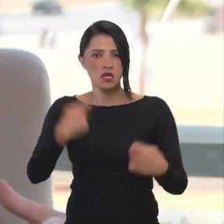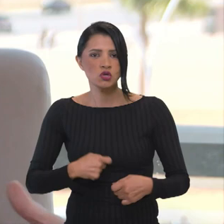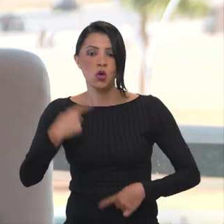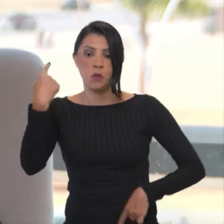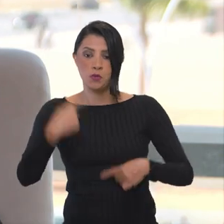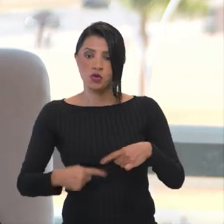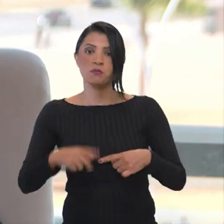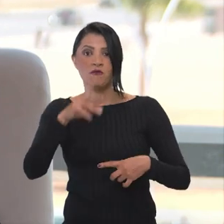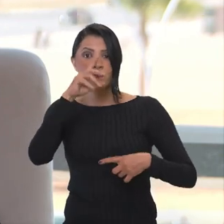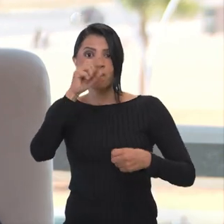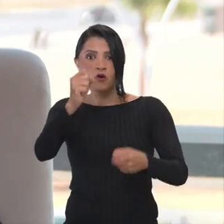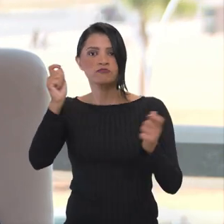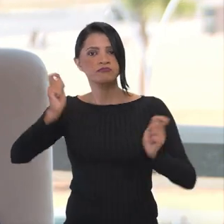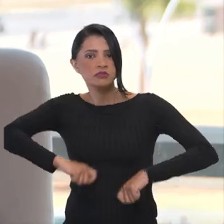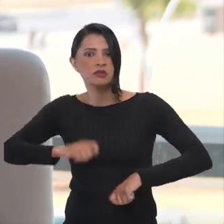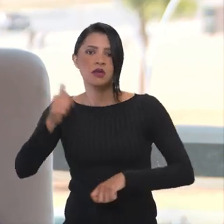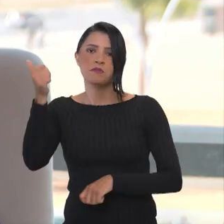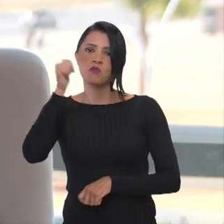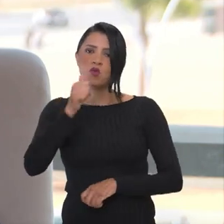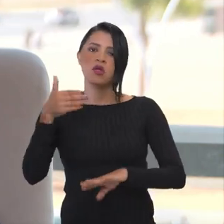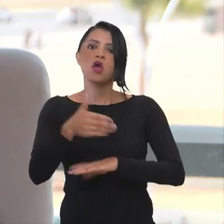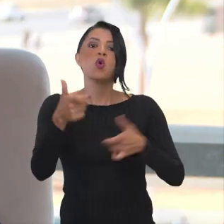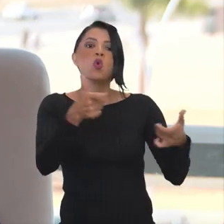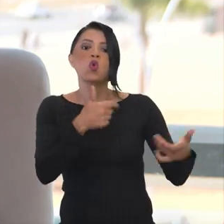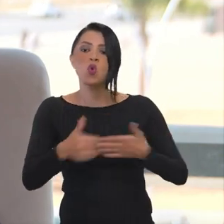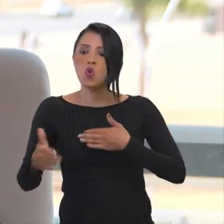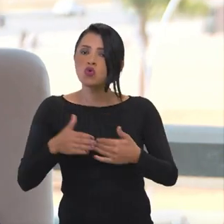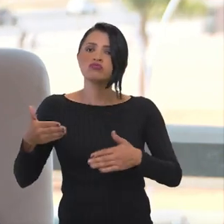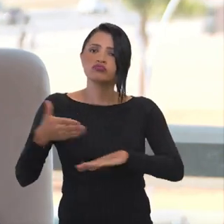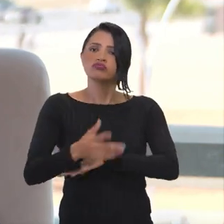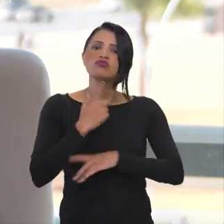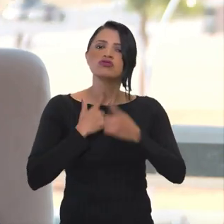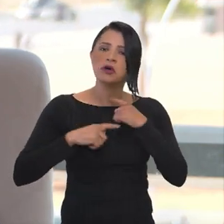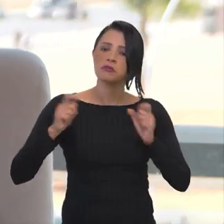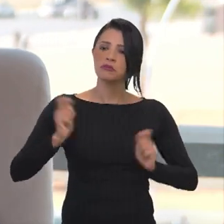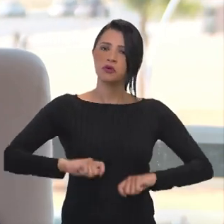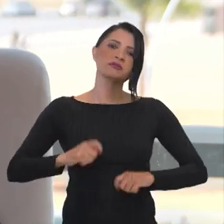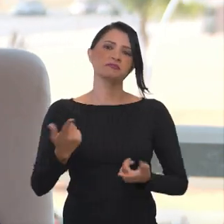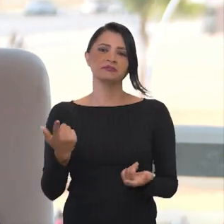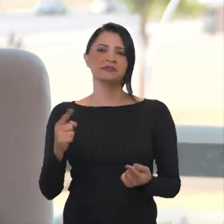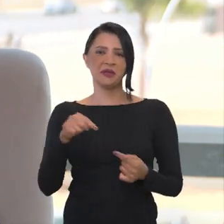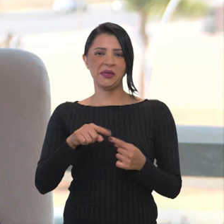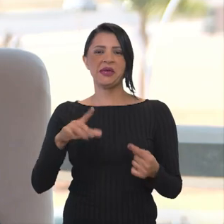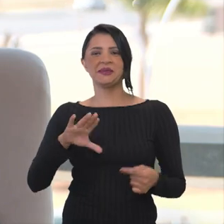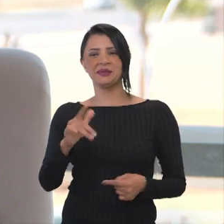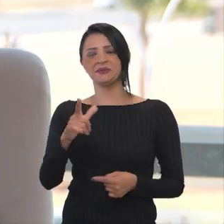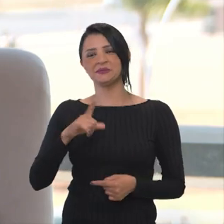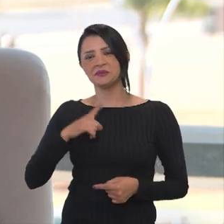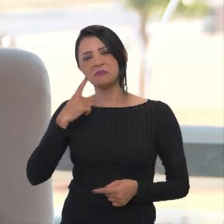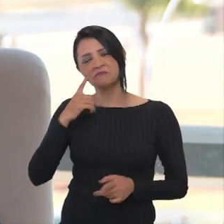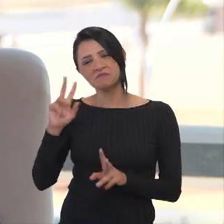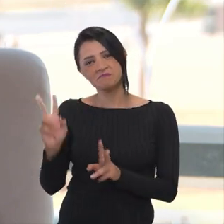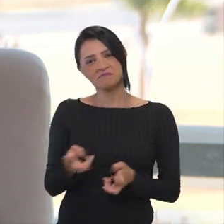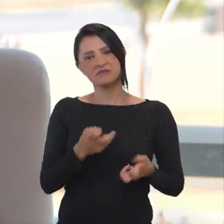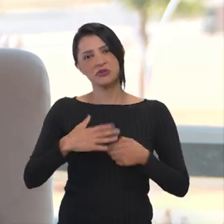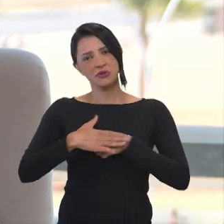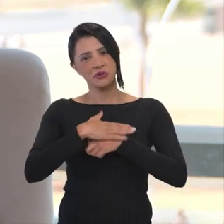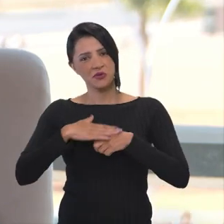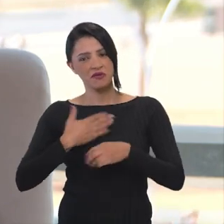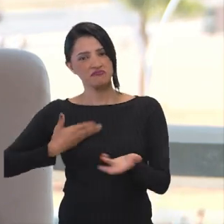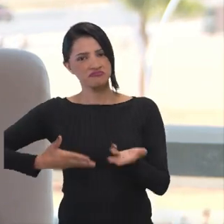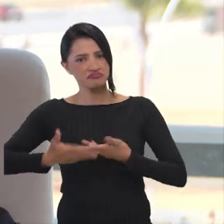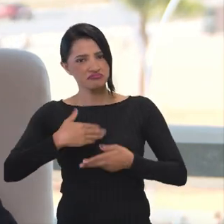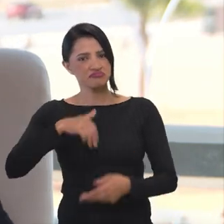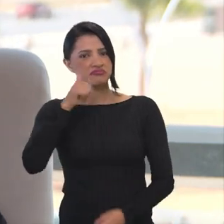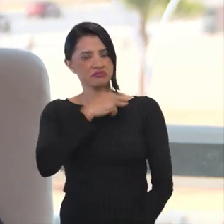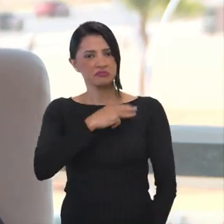Um pouco essa a lógica. E a gente percebe, a gente conversa muito entre nós, ministras, de onde aparece, a gente sofre dos mesmos tipos de